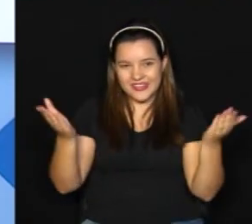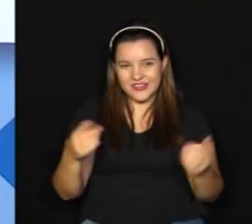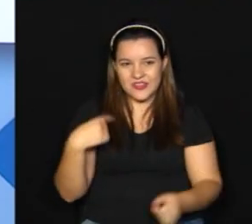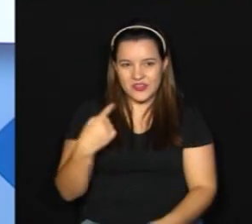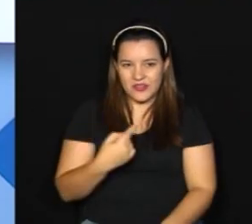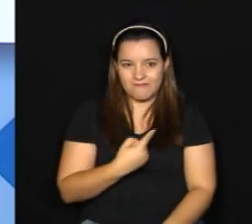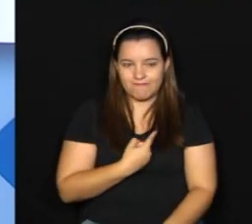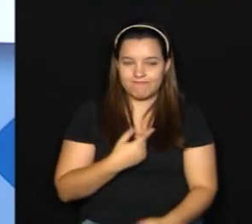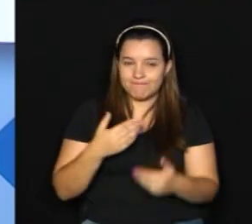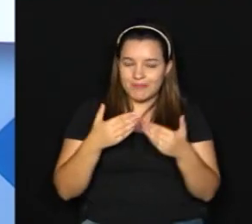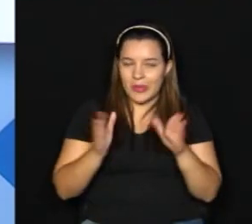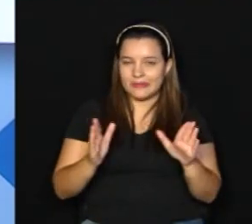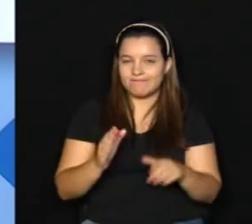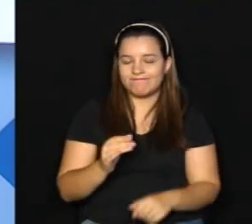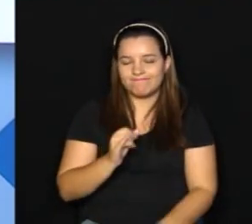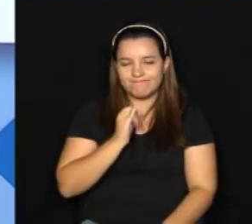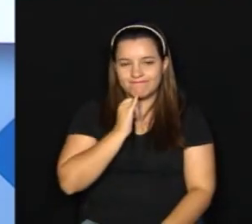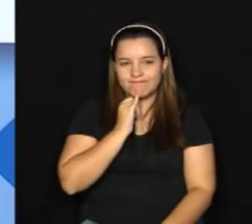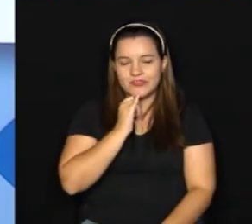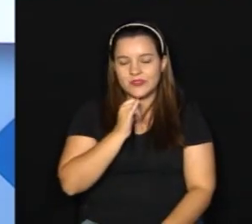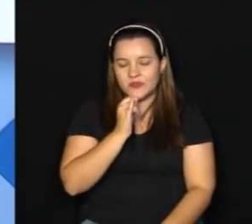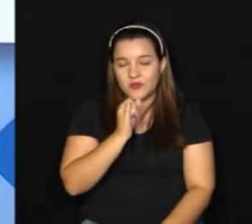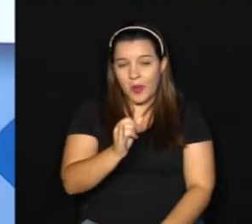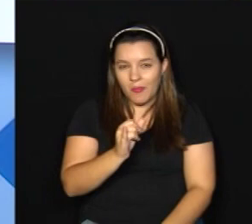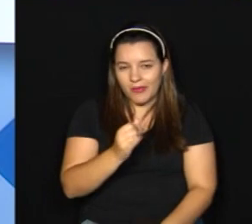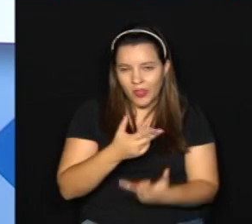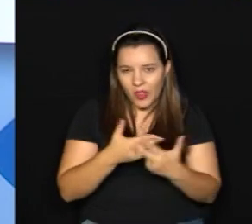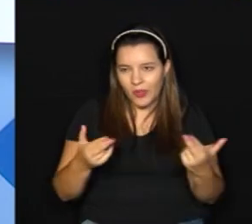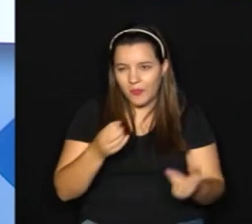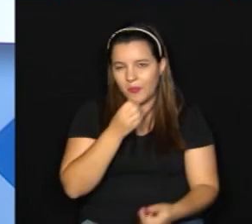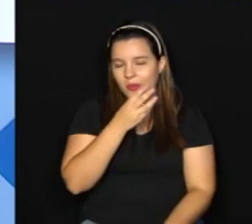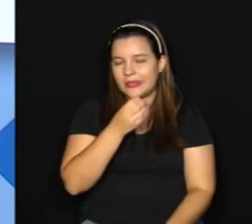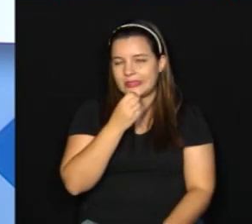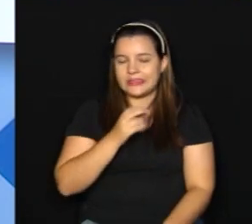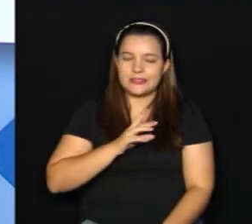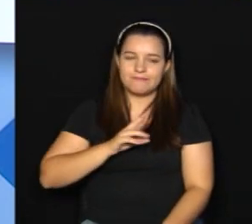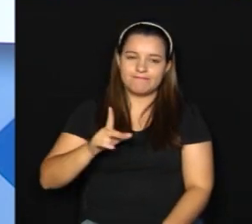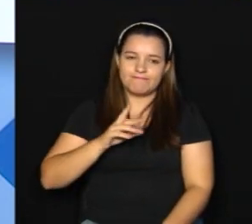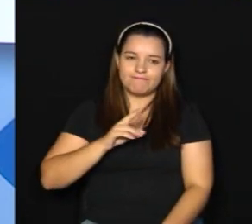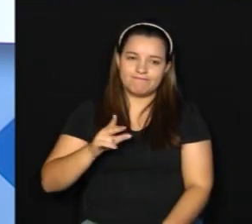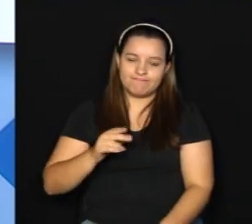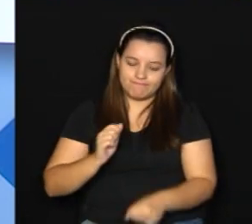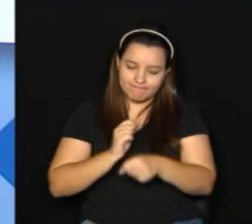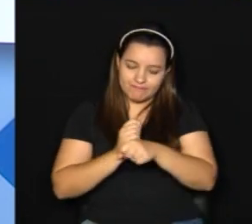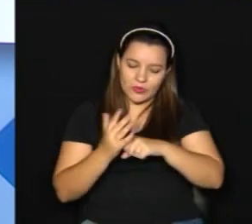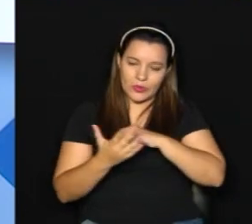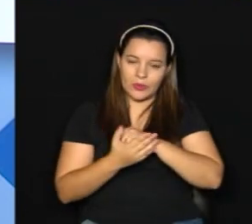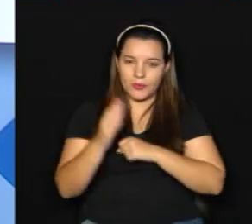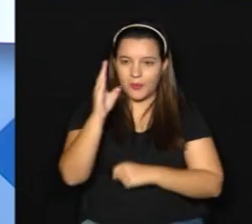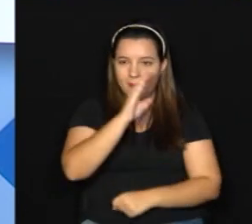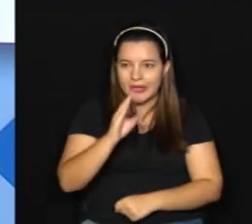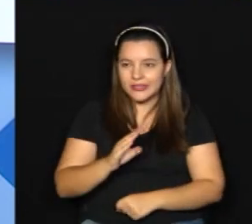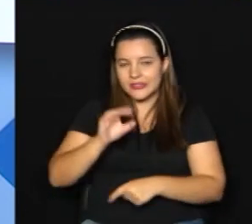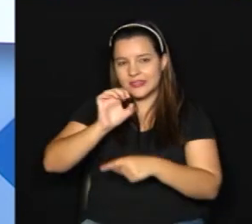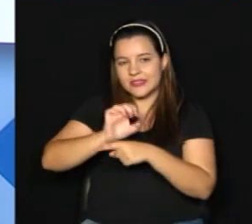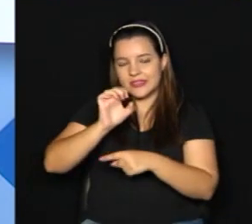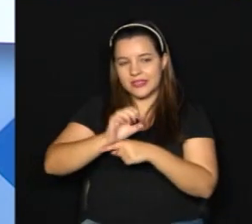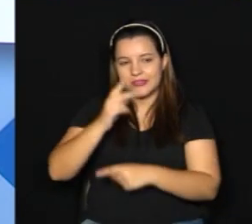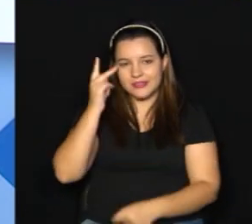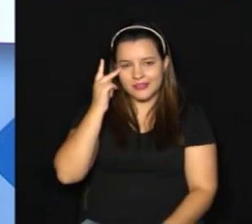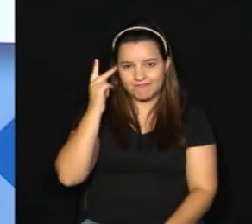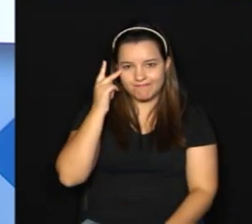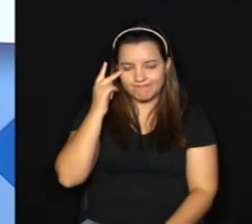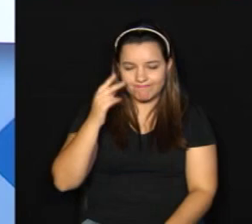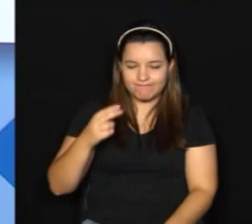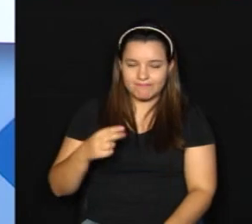vai abrir não dando uma boa notícia que é a atualização dos casos da Covid-19 no Brasil, no estado de São Paulo e aqui na nossa